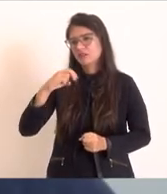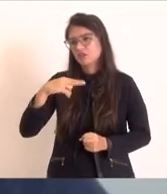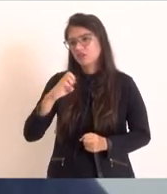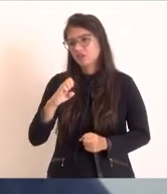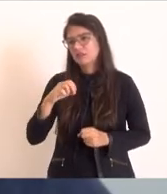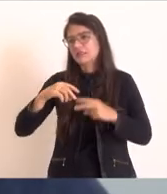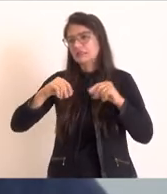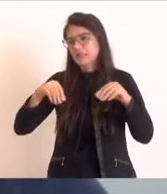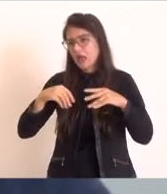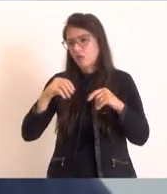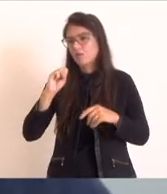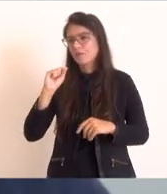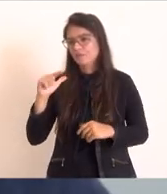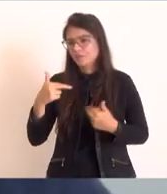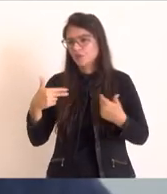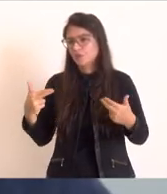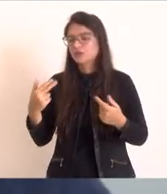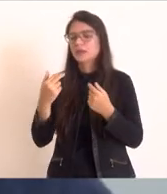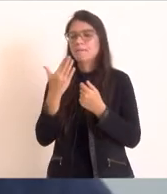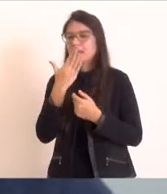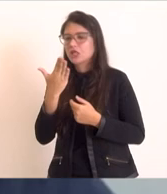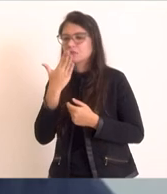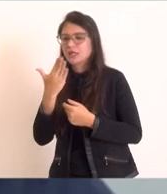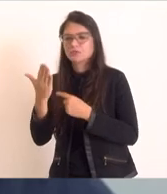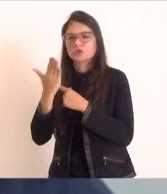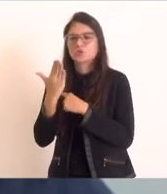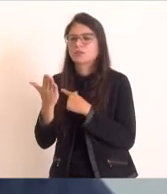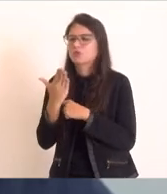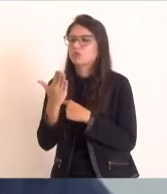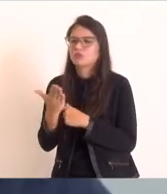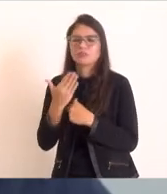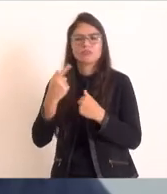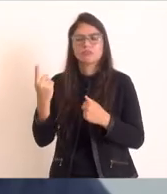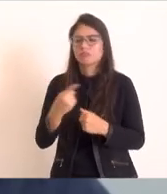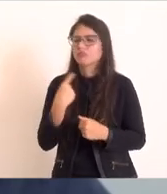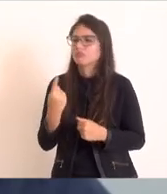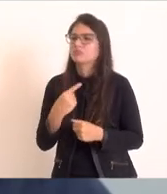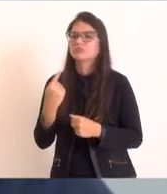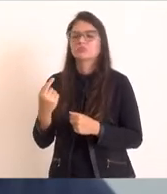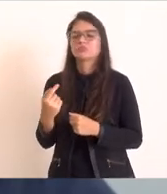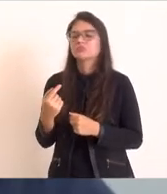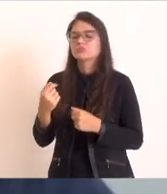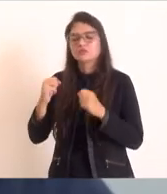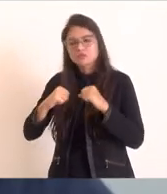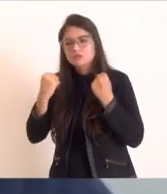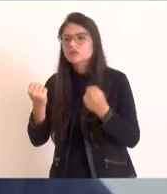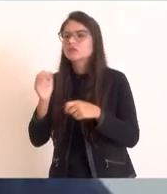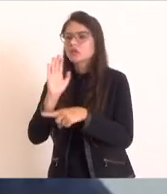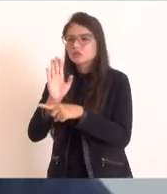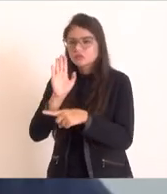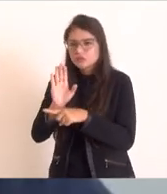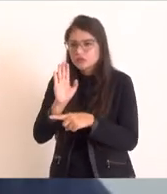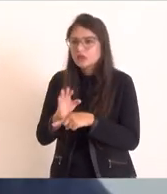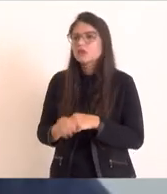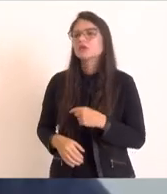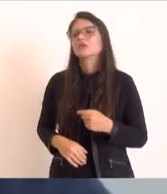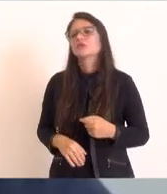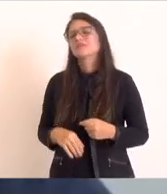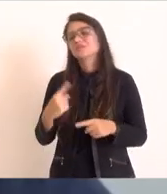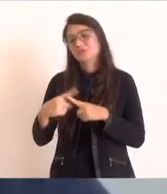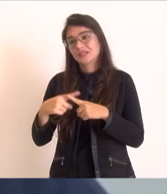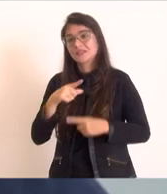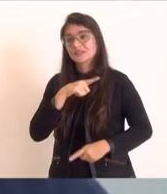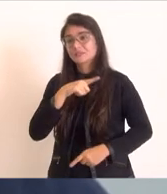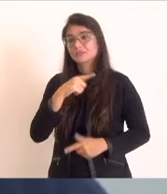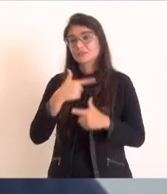tem pedido muita ajuda para a gente poder aprofundar naquele tema que existe um sério problema de